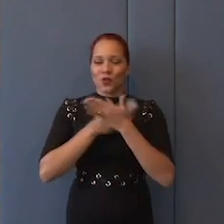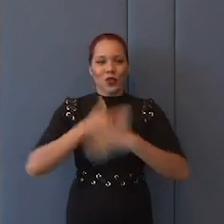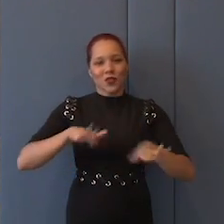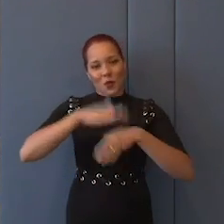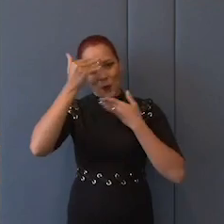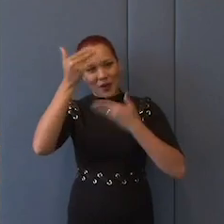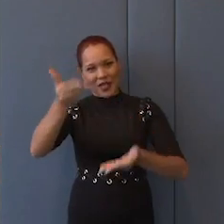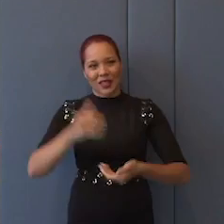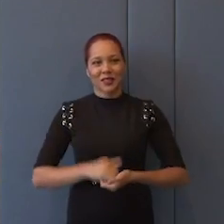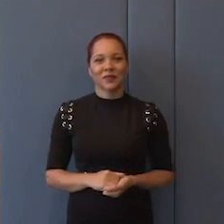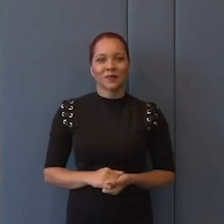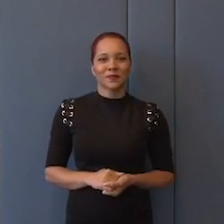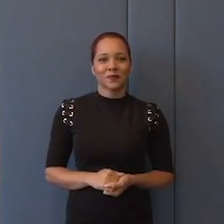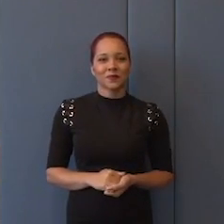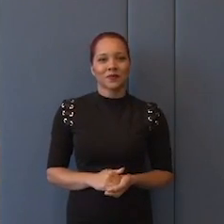Muito obrigada.